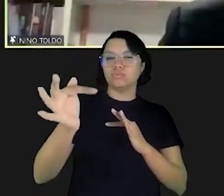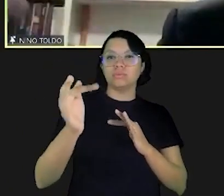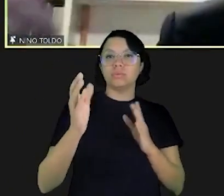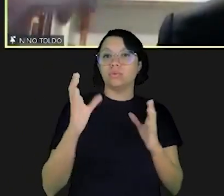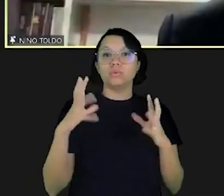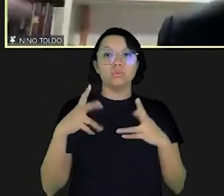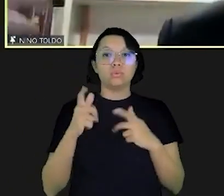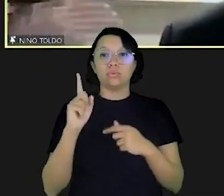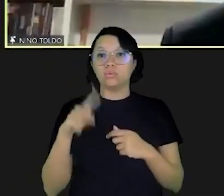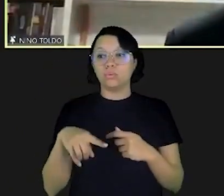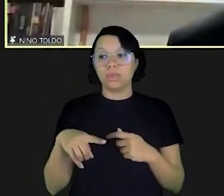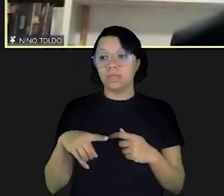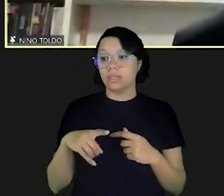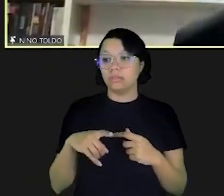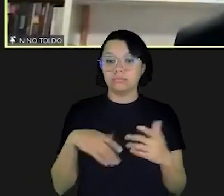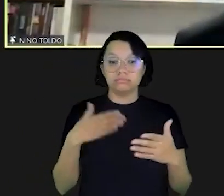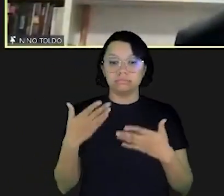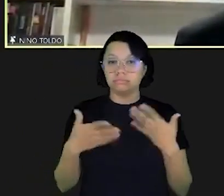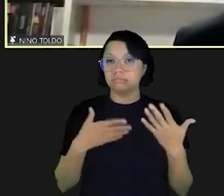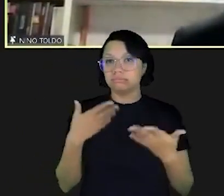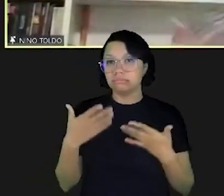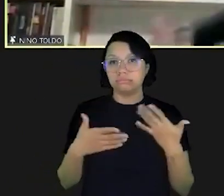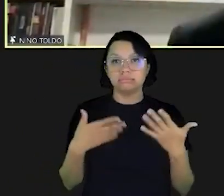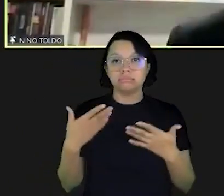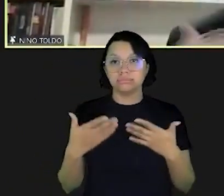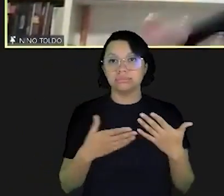planejamento de longo prazo era tudo muito